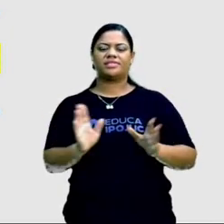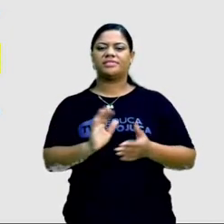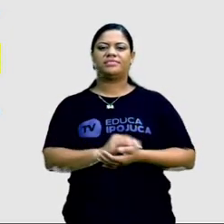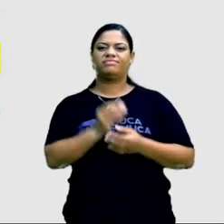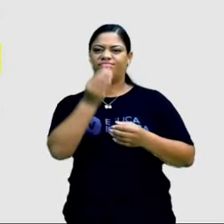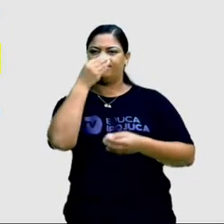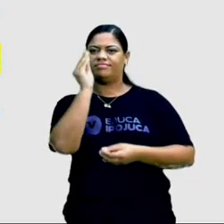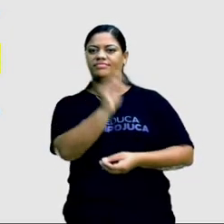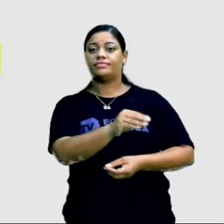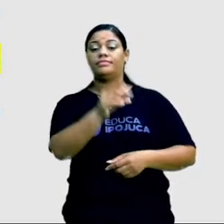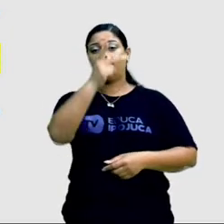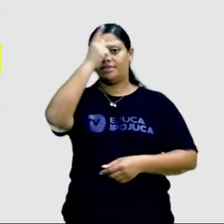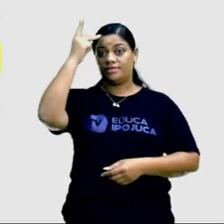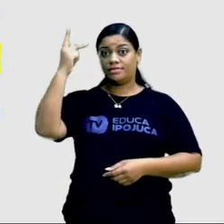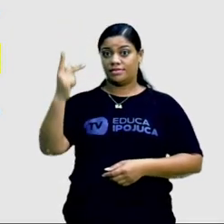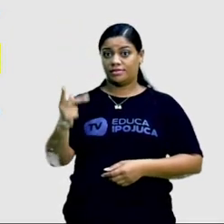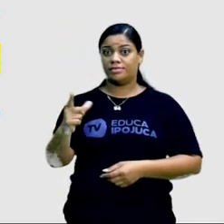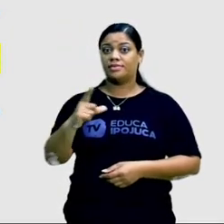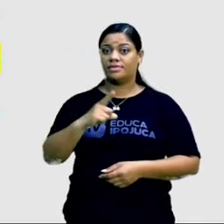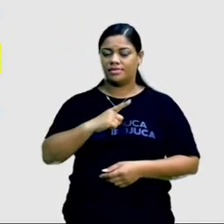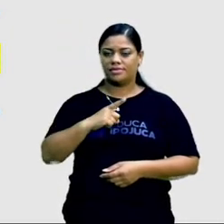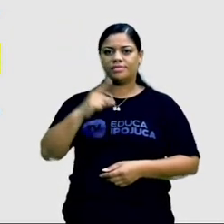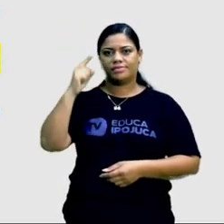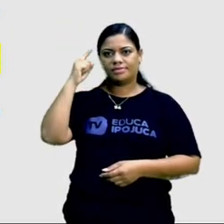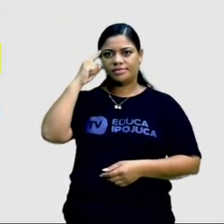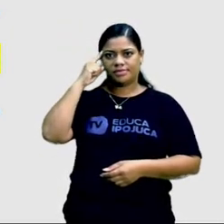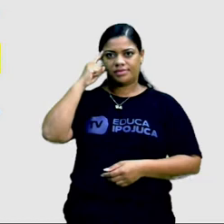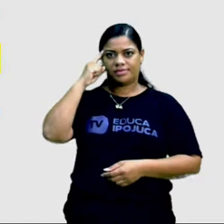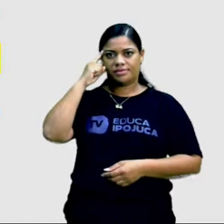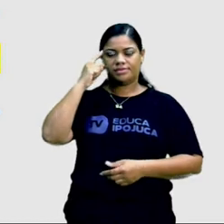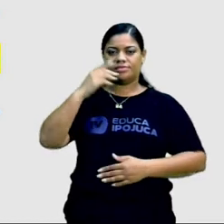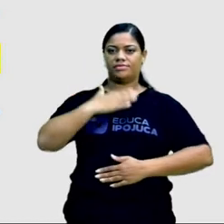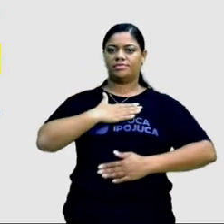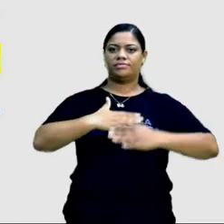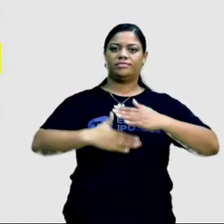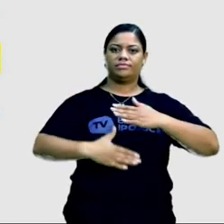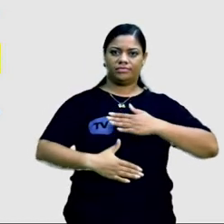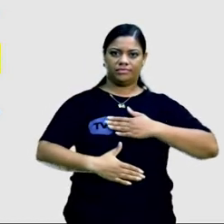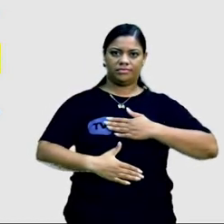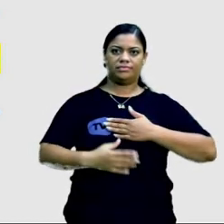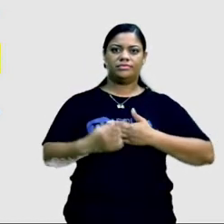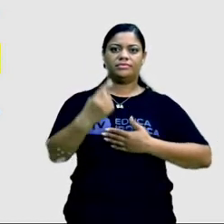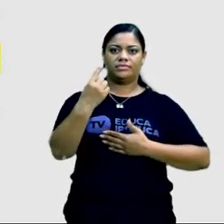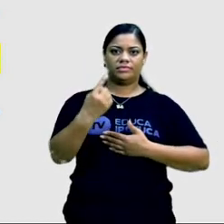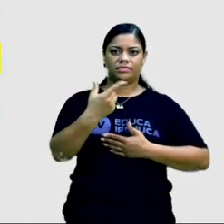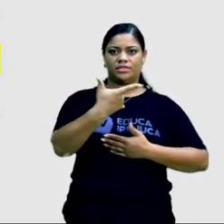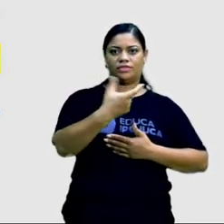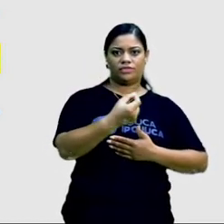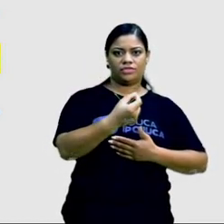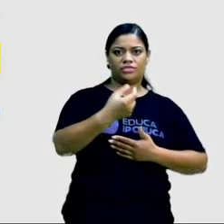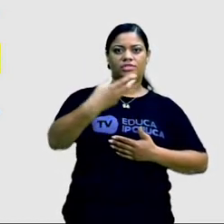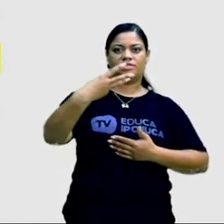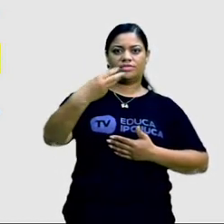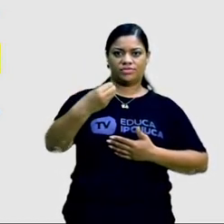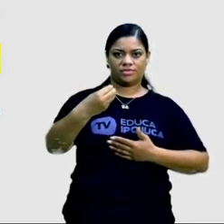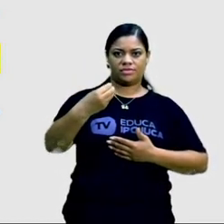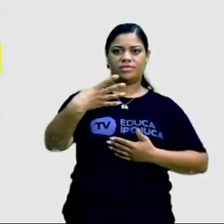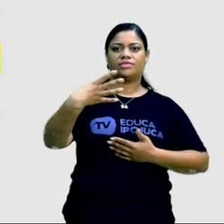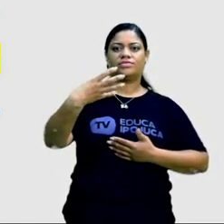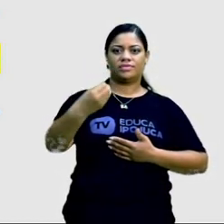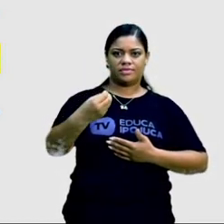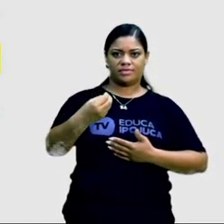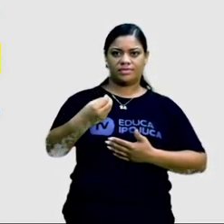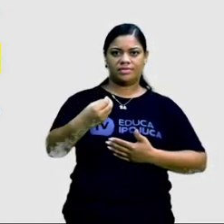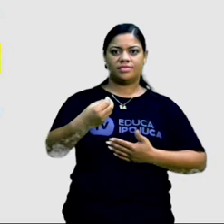Segundo ele, as pessoas tendem a achar que o estado do organismo é um aos 20, aos 30, aos